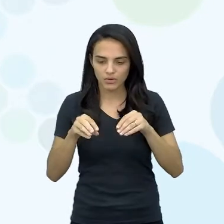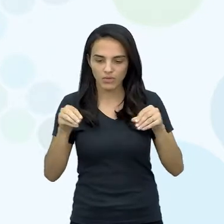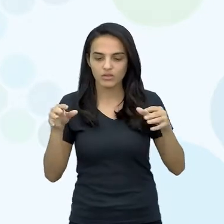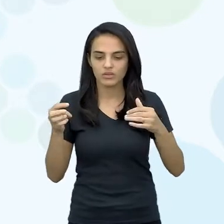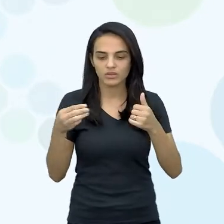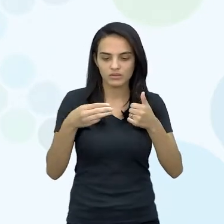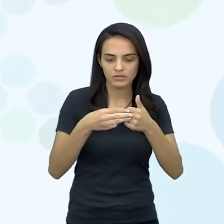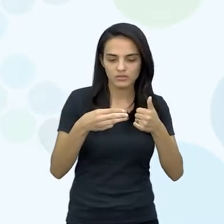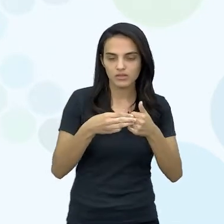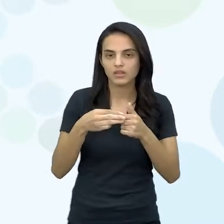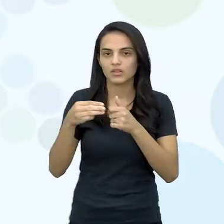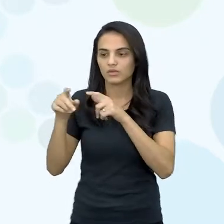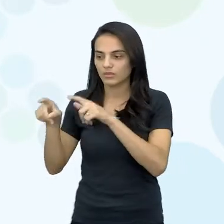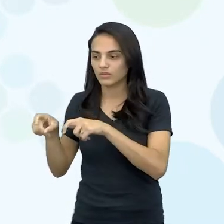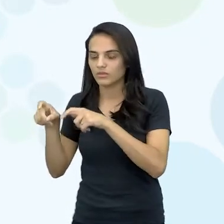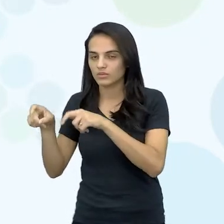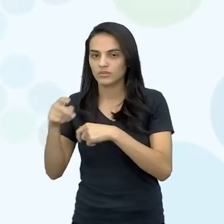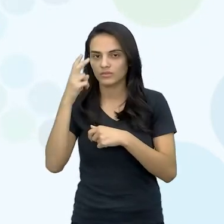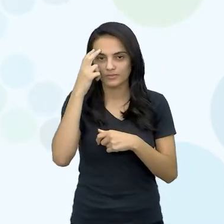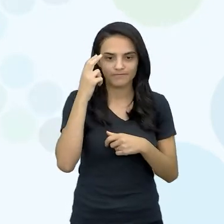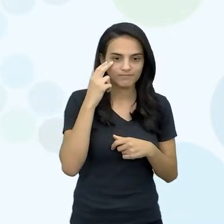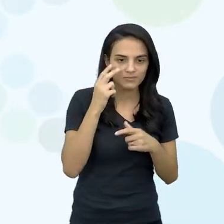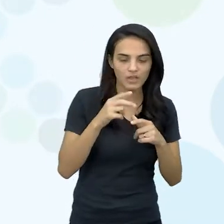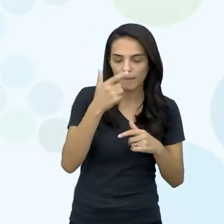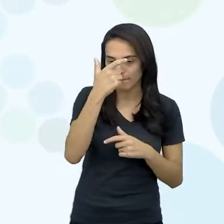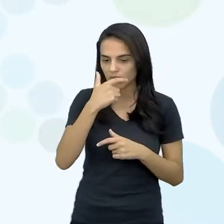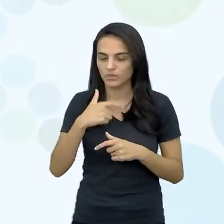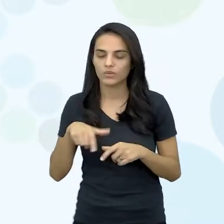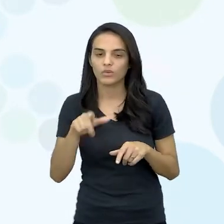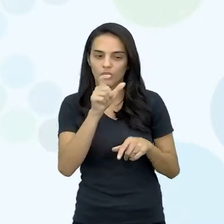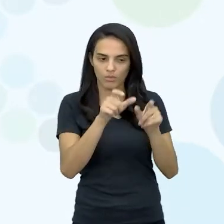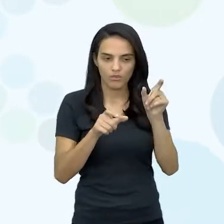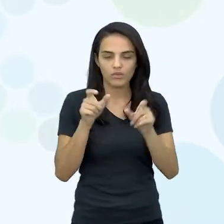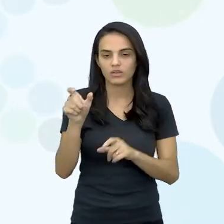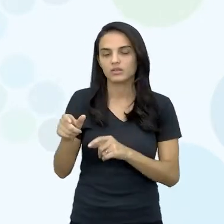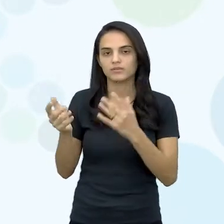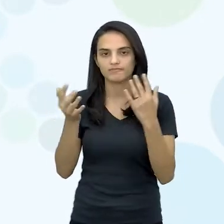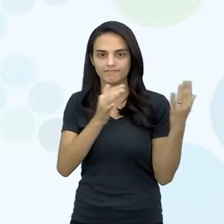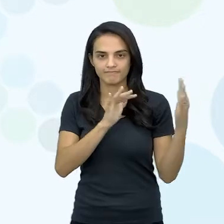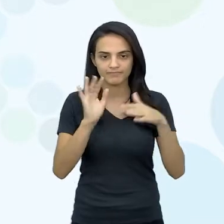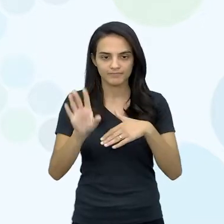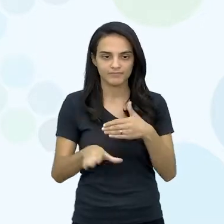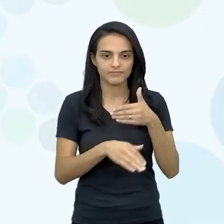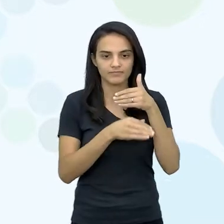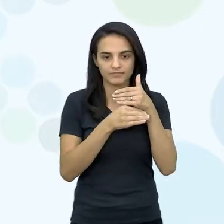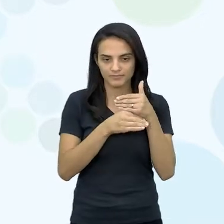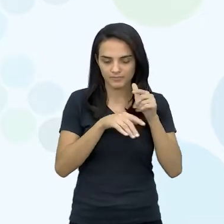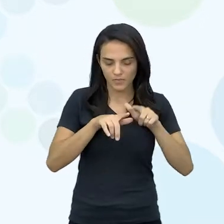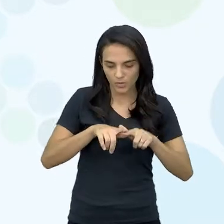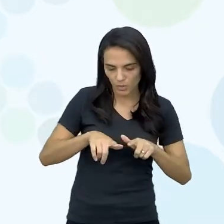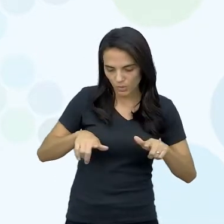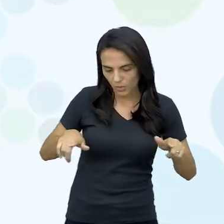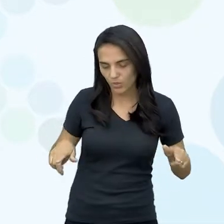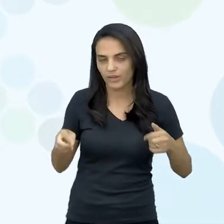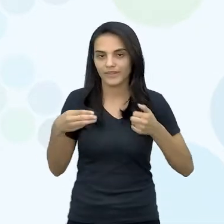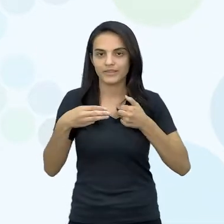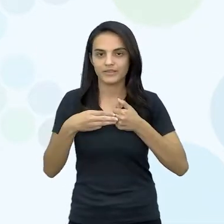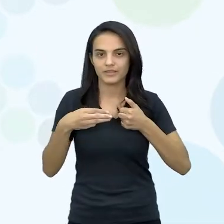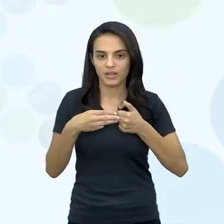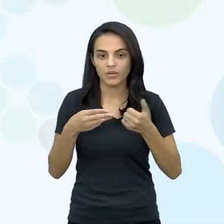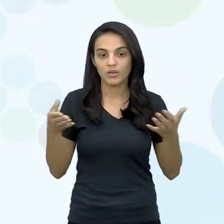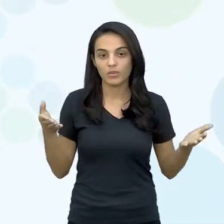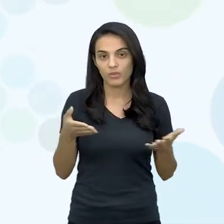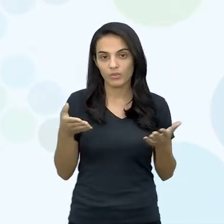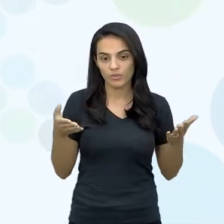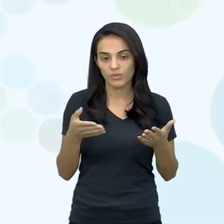unidade curricular é o indivíduo e o ambiente e o nosso componente do solo à célula. E